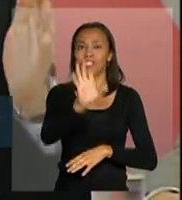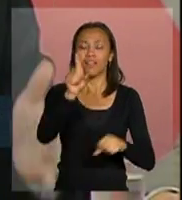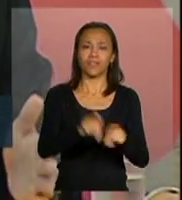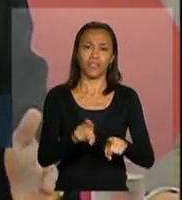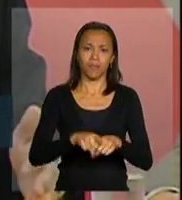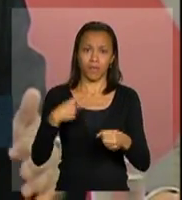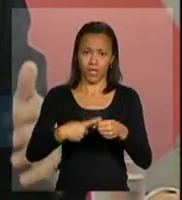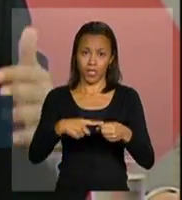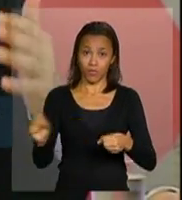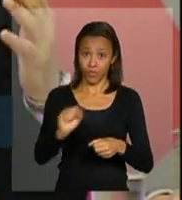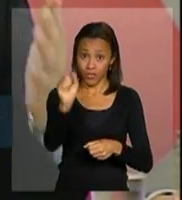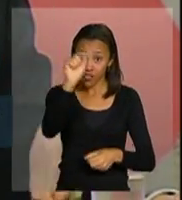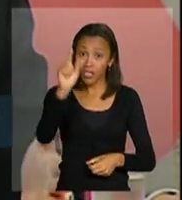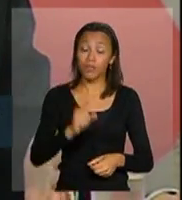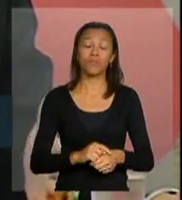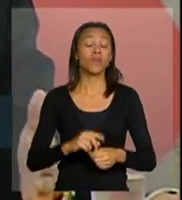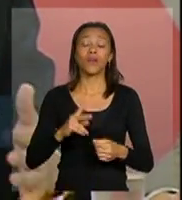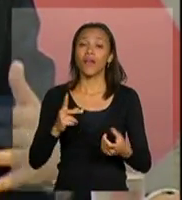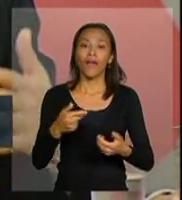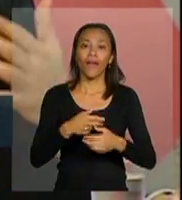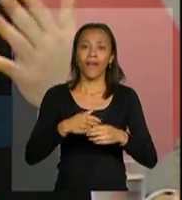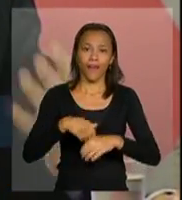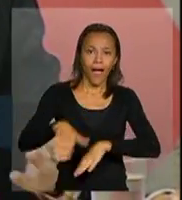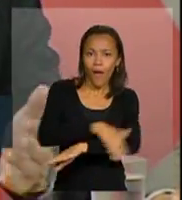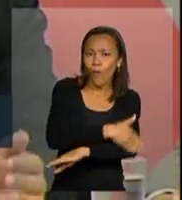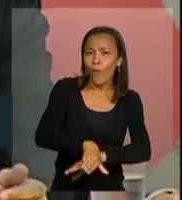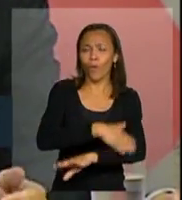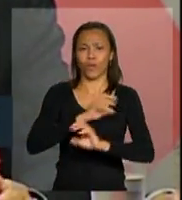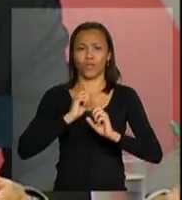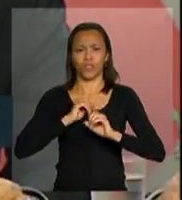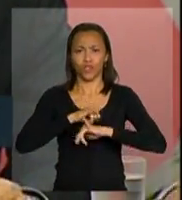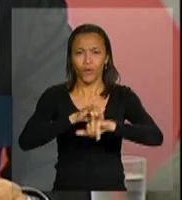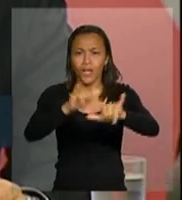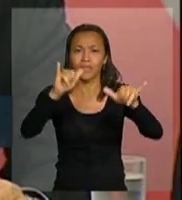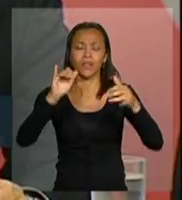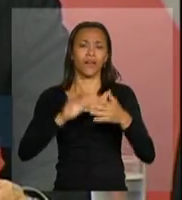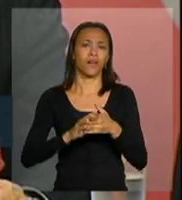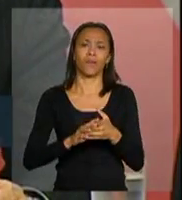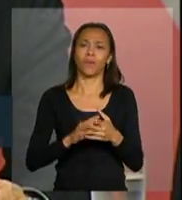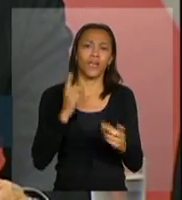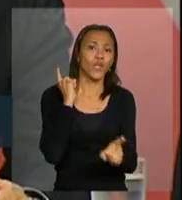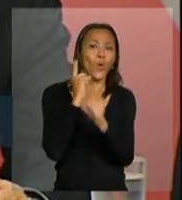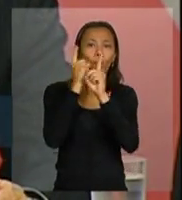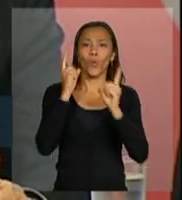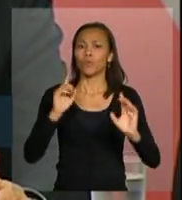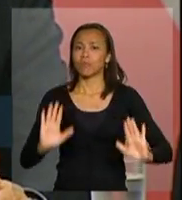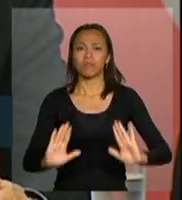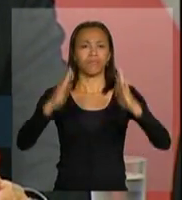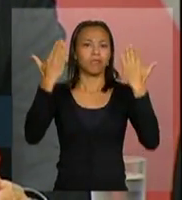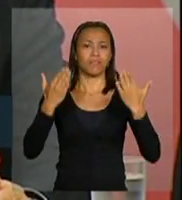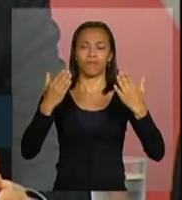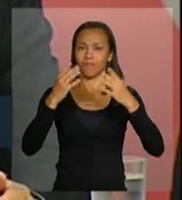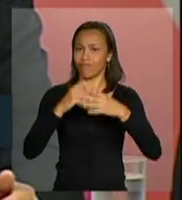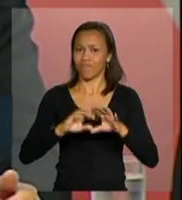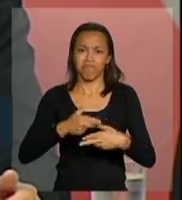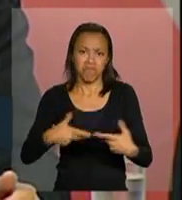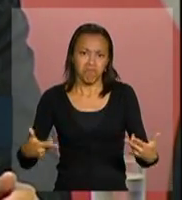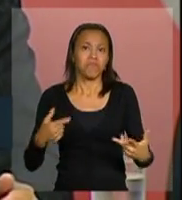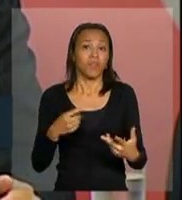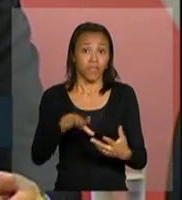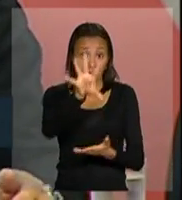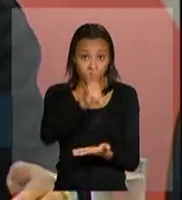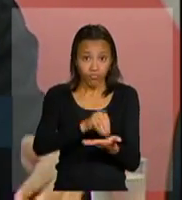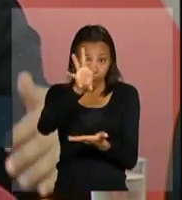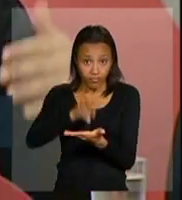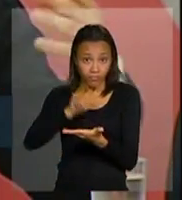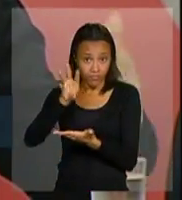aconteceram na rua, em eventos que têm um público jovem mais frequente, em locais de circulação do público